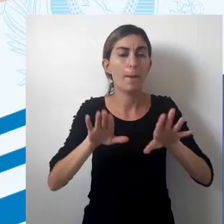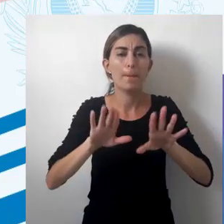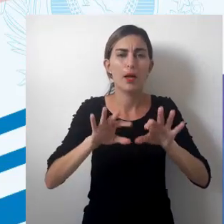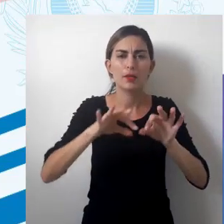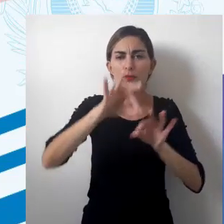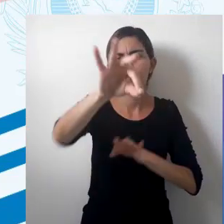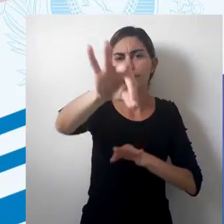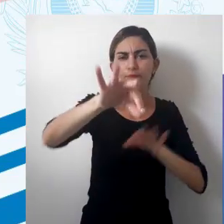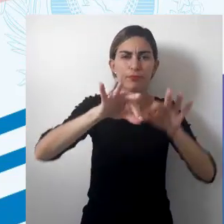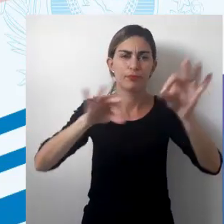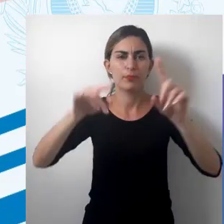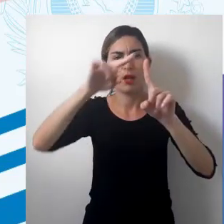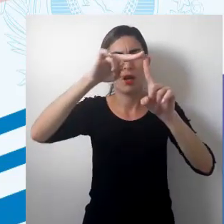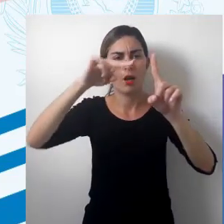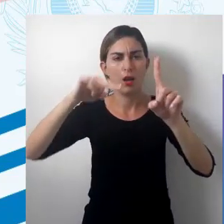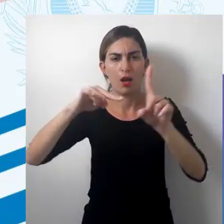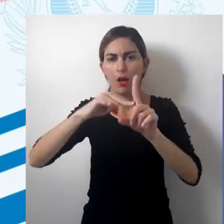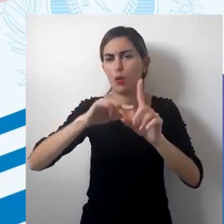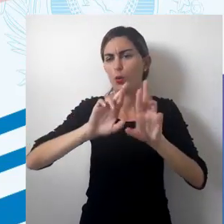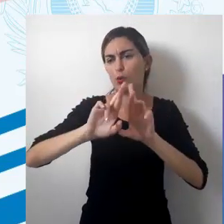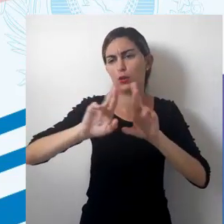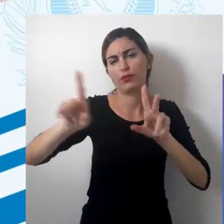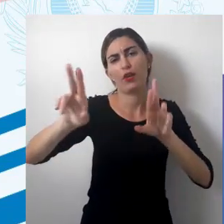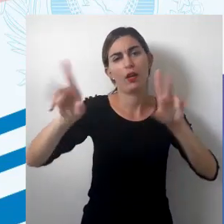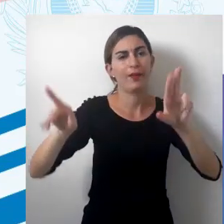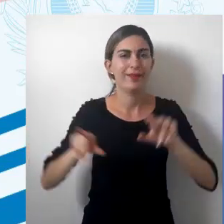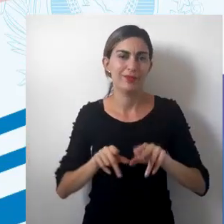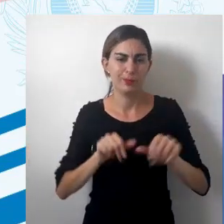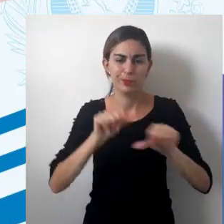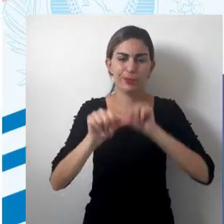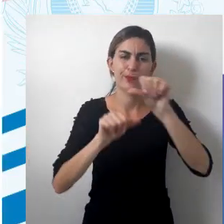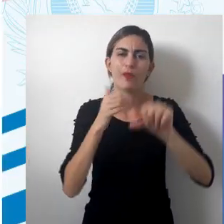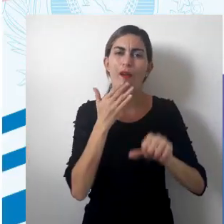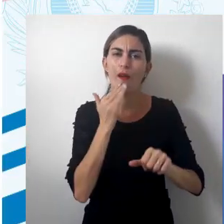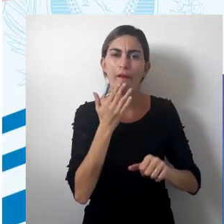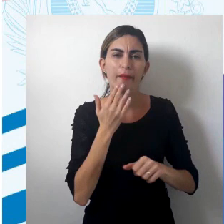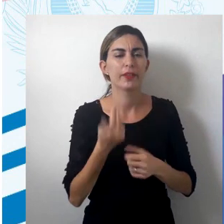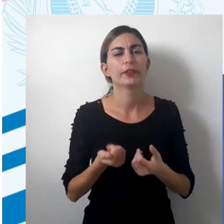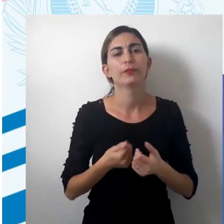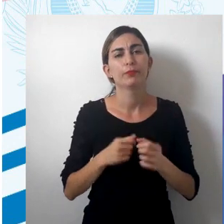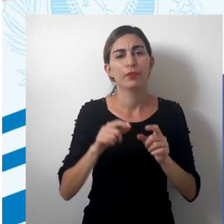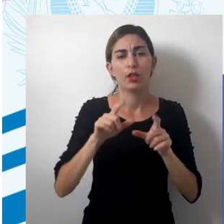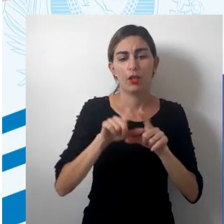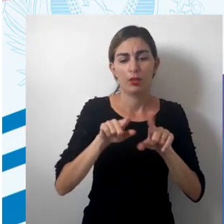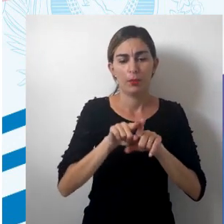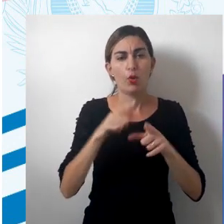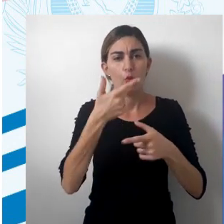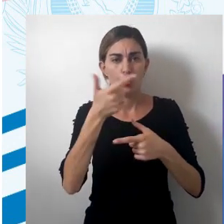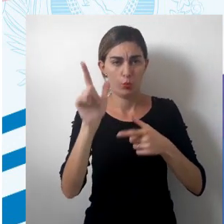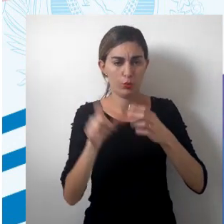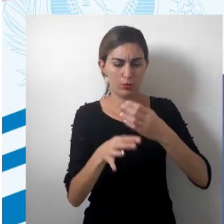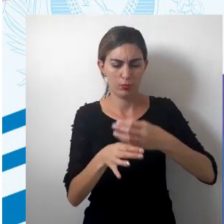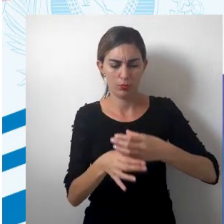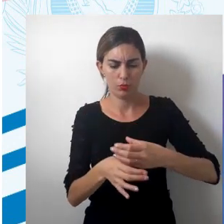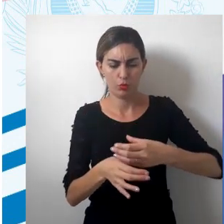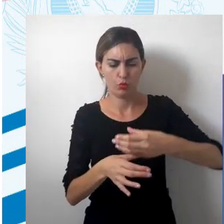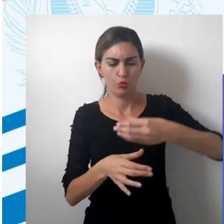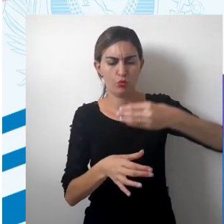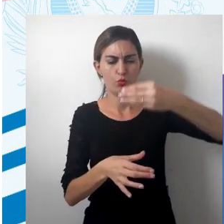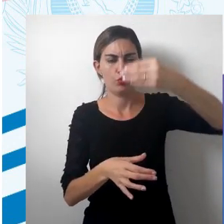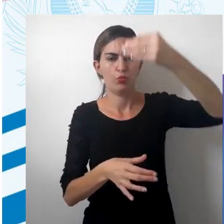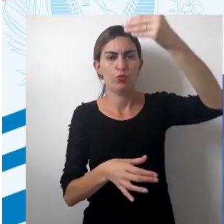formas, direções e ângulos. Então, ela tem um certo grau de distorção. E a projeção cônica, não é? Que é